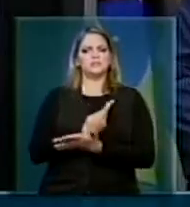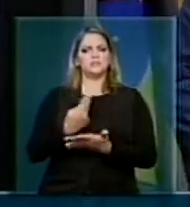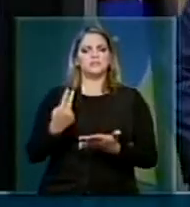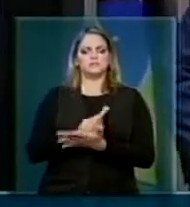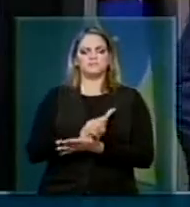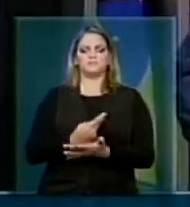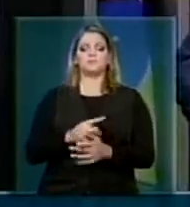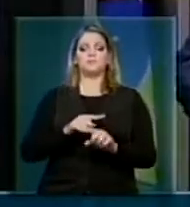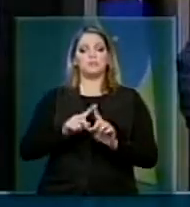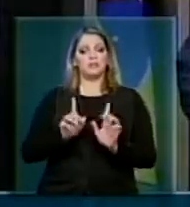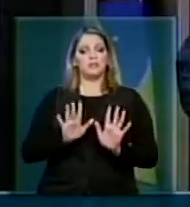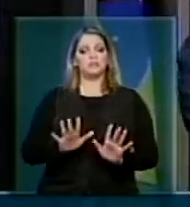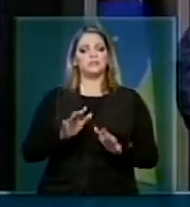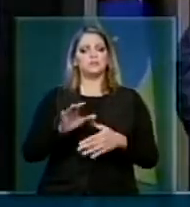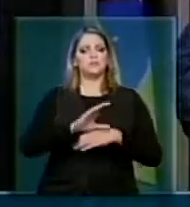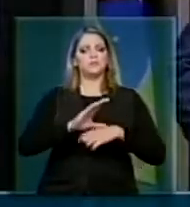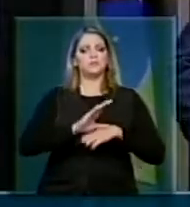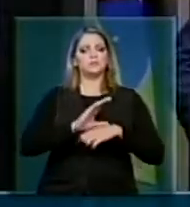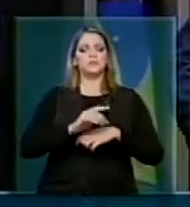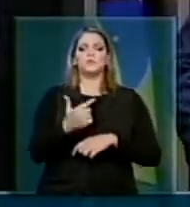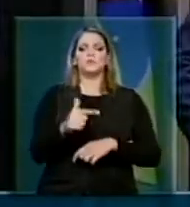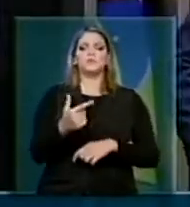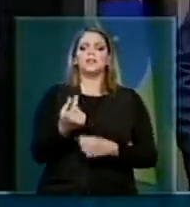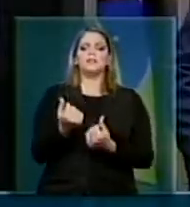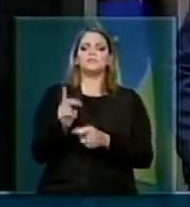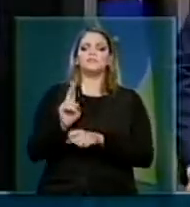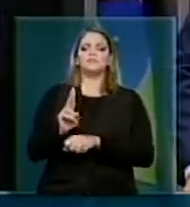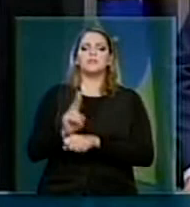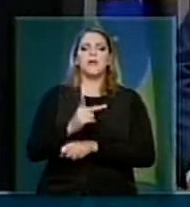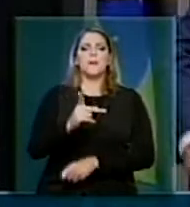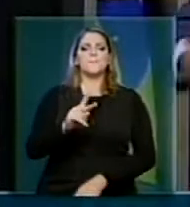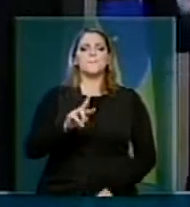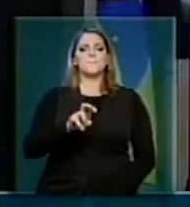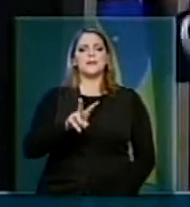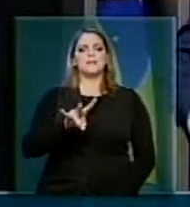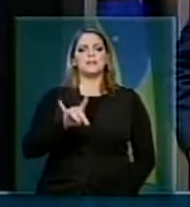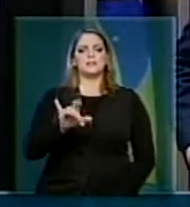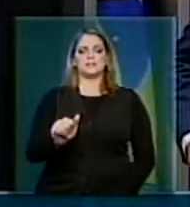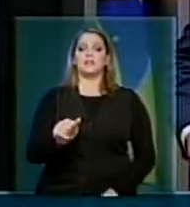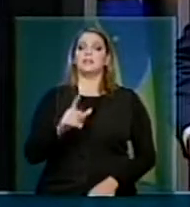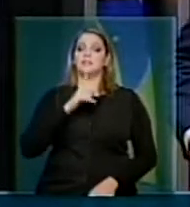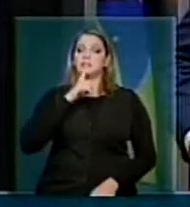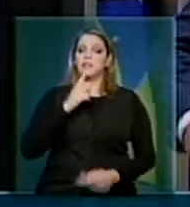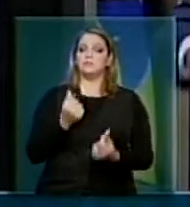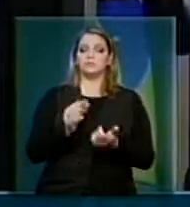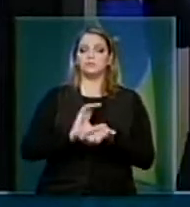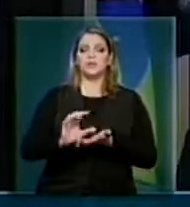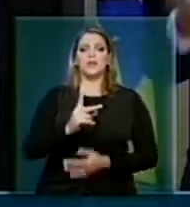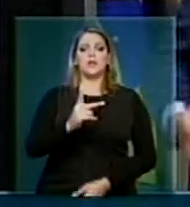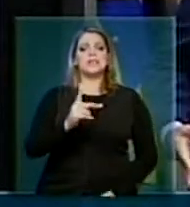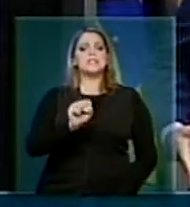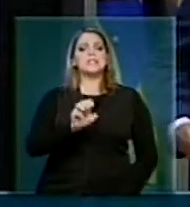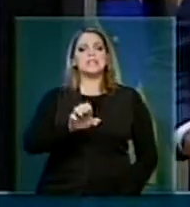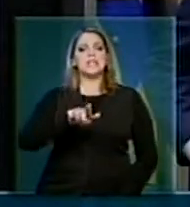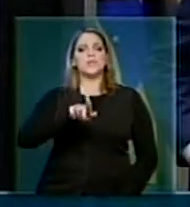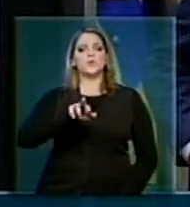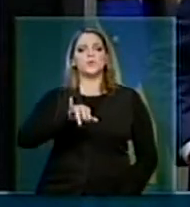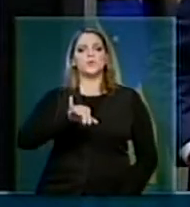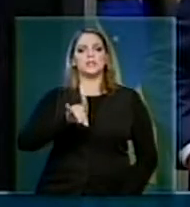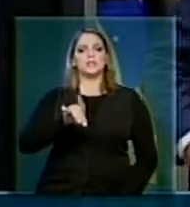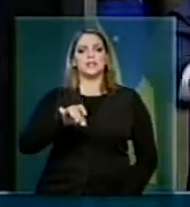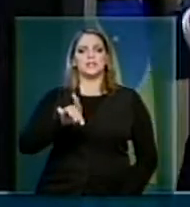mas a Constituição não fala em financiamento de Previdência, fala em financiamento da Seguridade Social. E a soma das